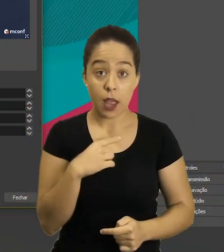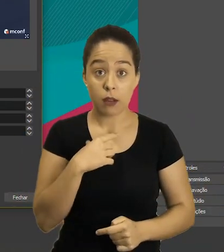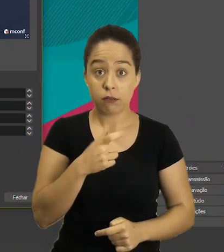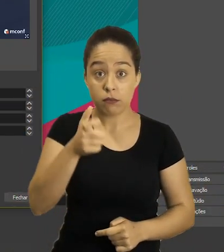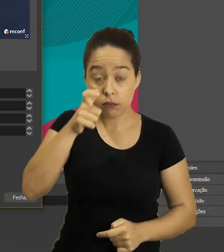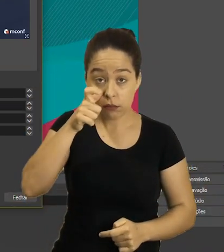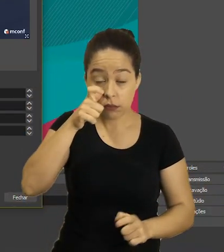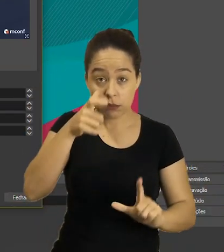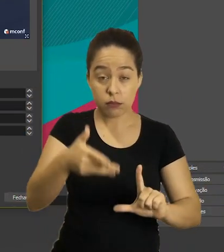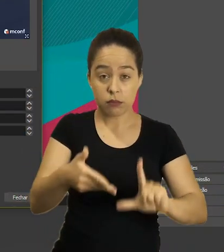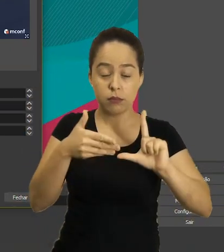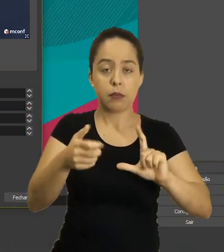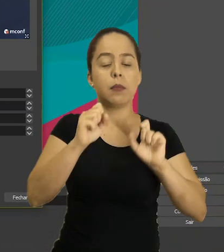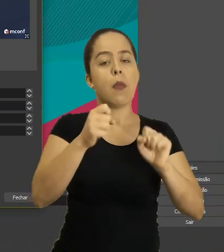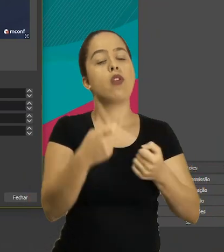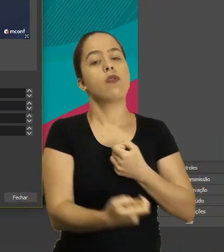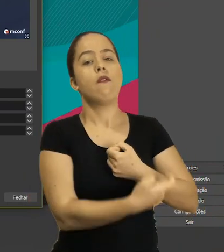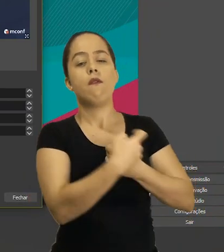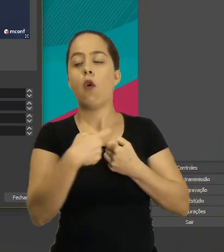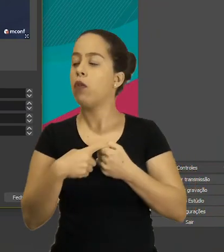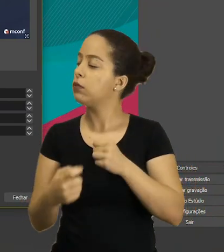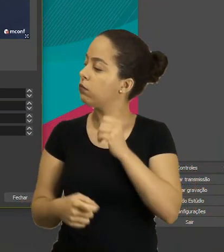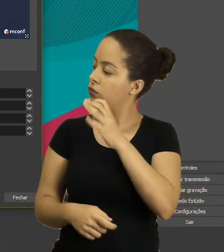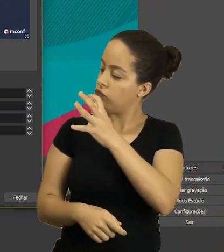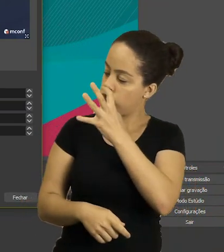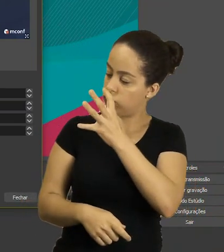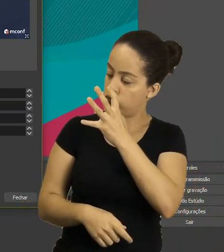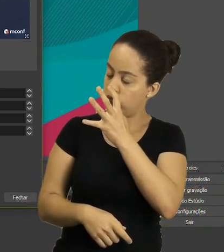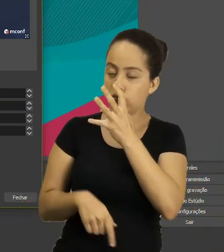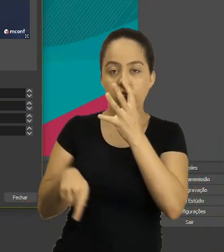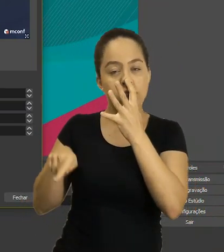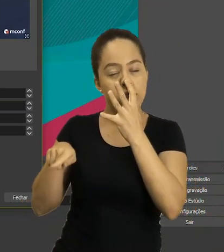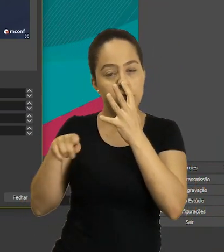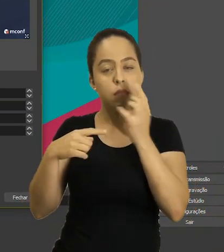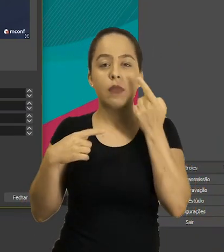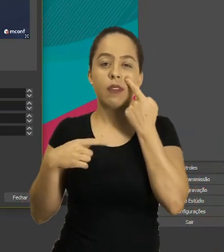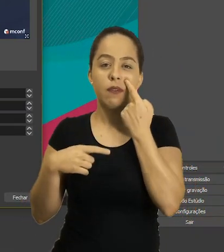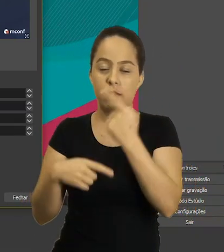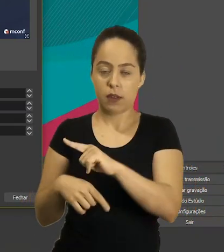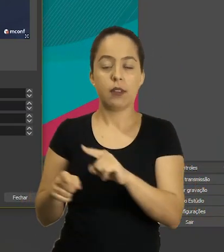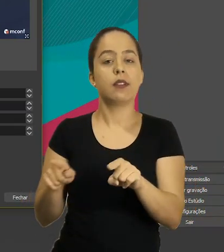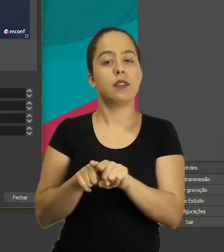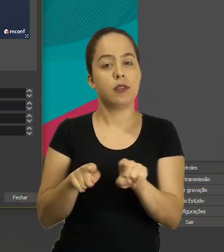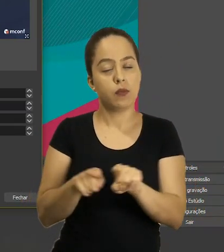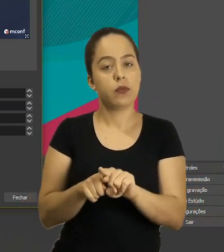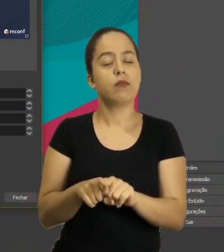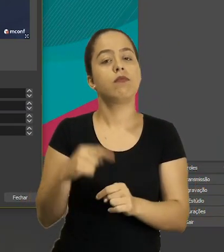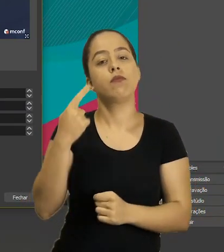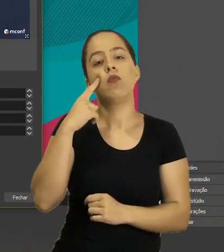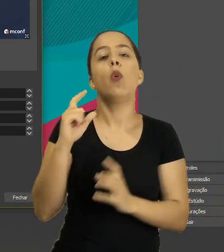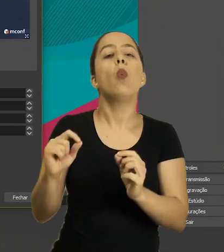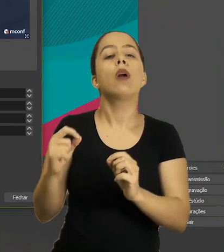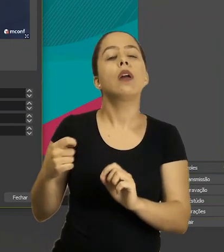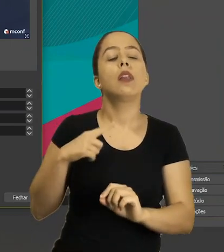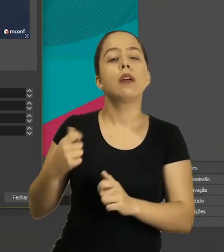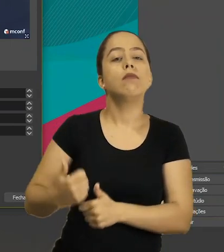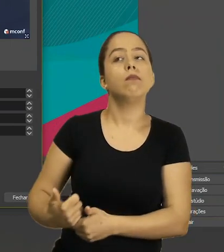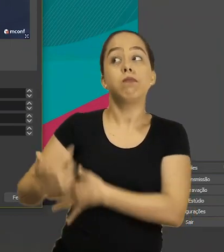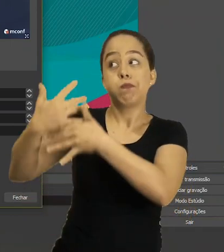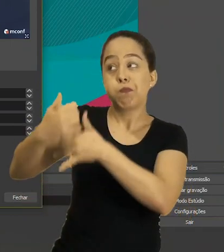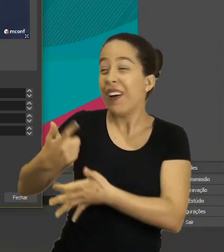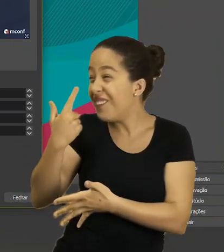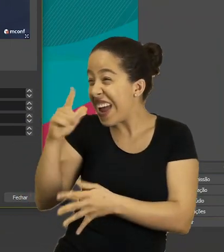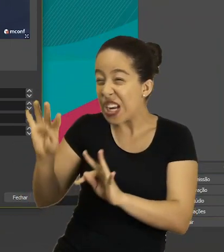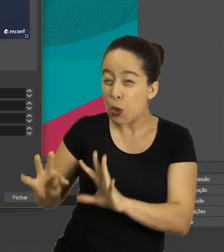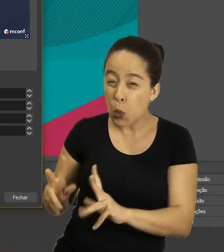que a pessoa que vai estar assistindo online se quiser ela pode voltar a transmissão no caso e depois